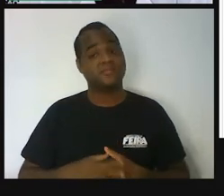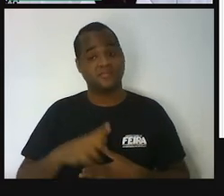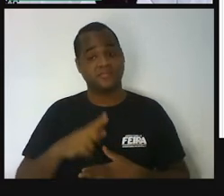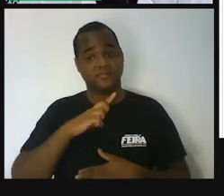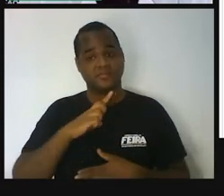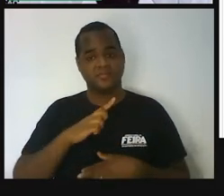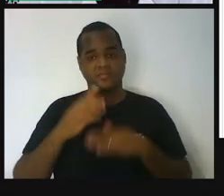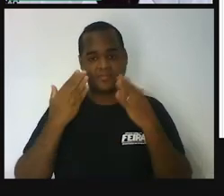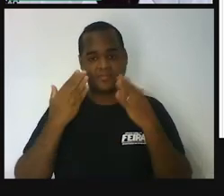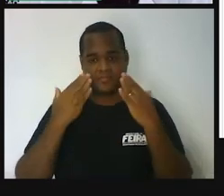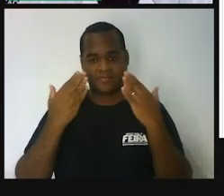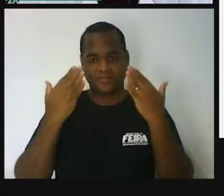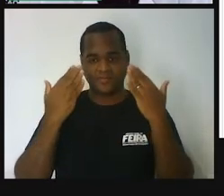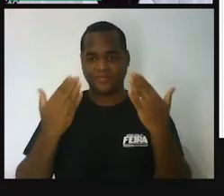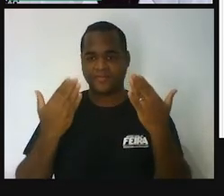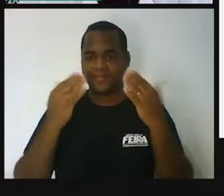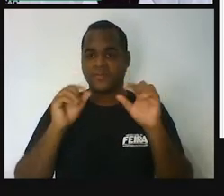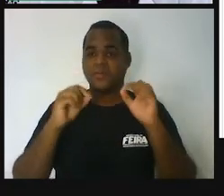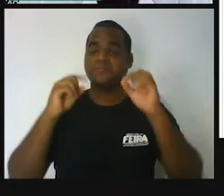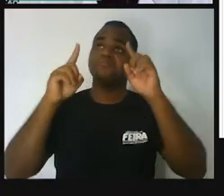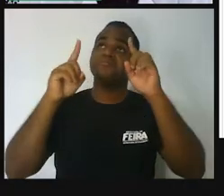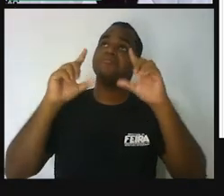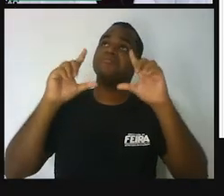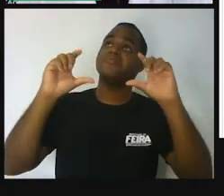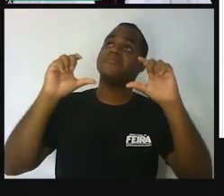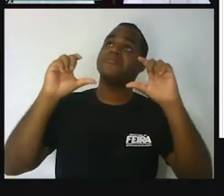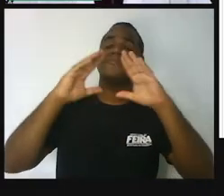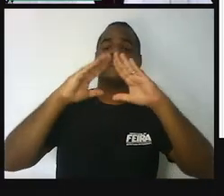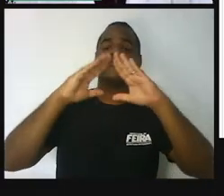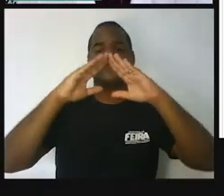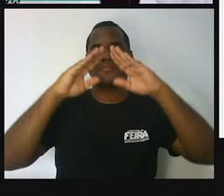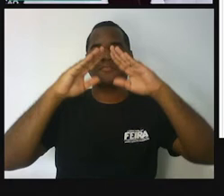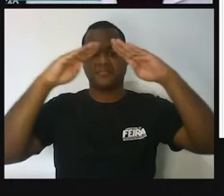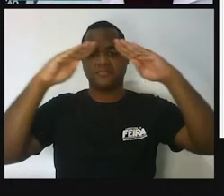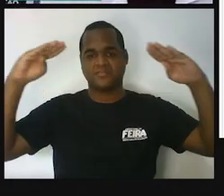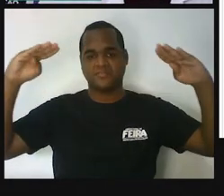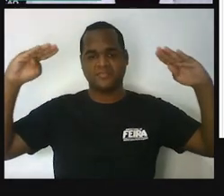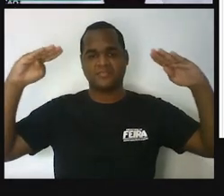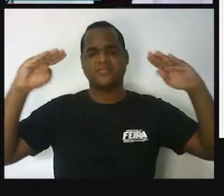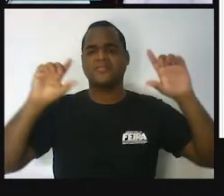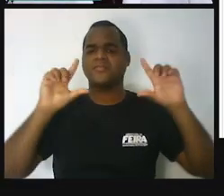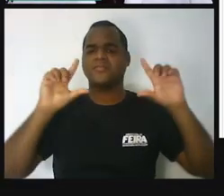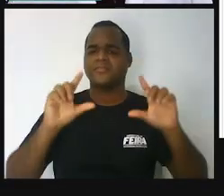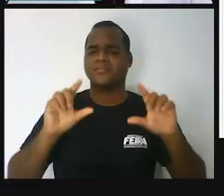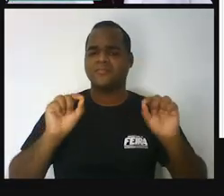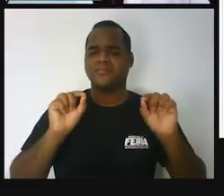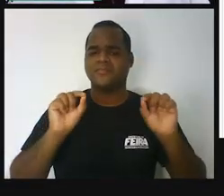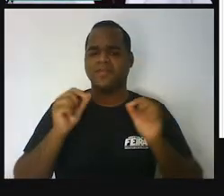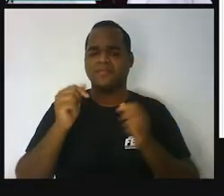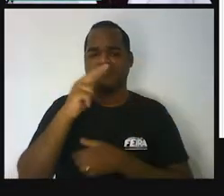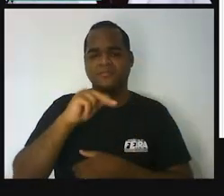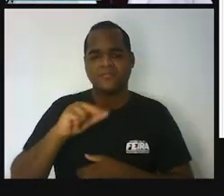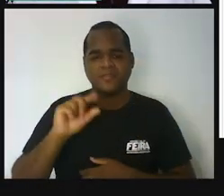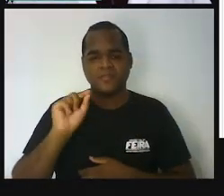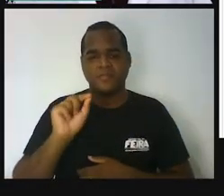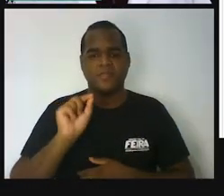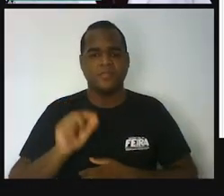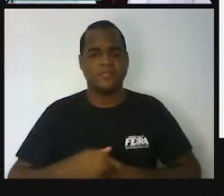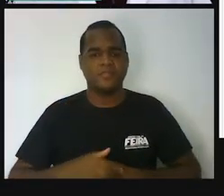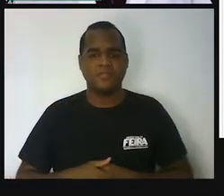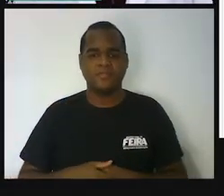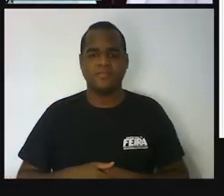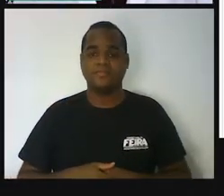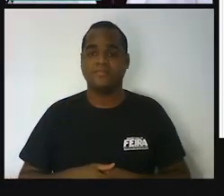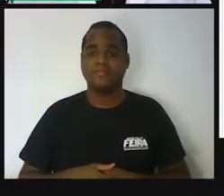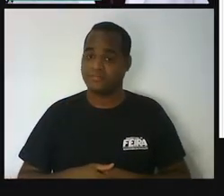representada num teto. Que figura é essa? Esse aí é o